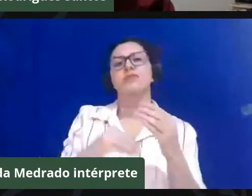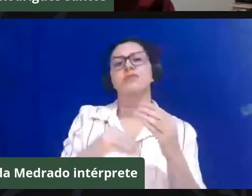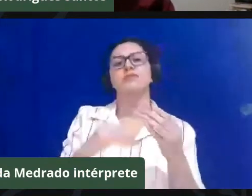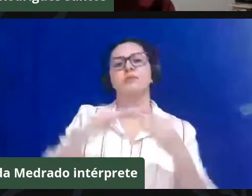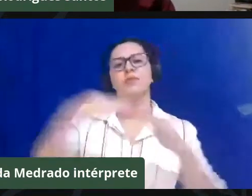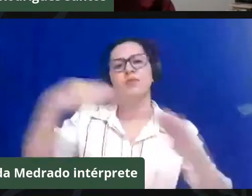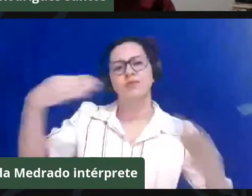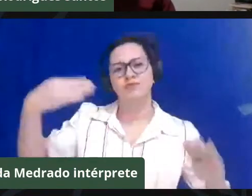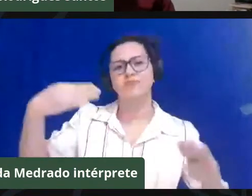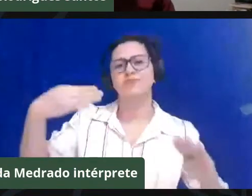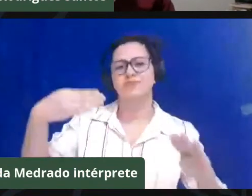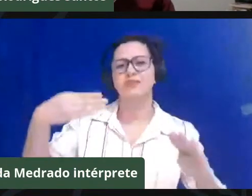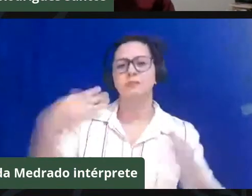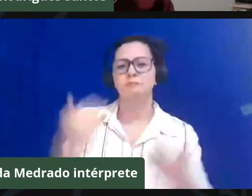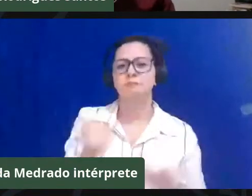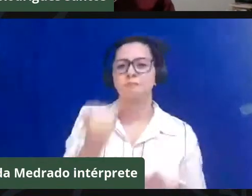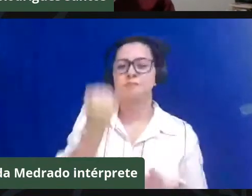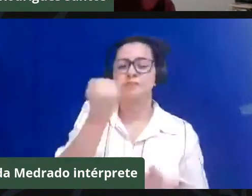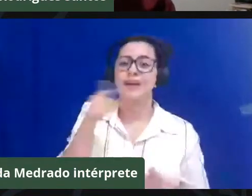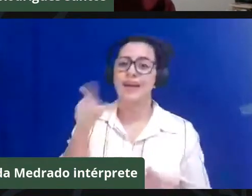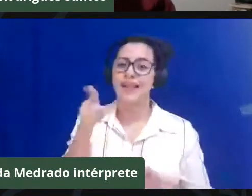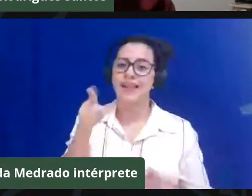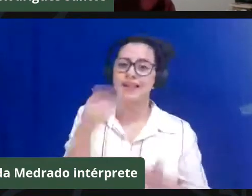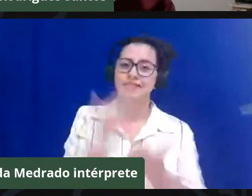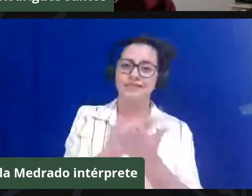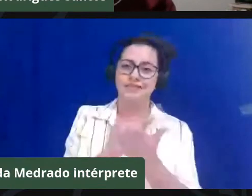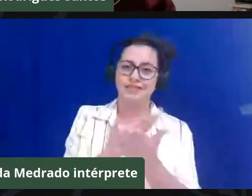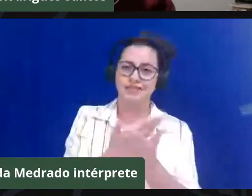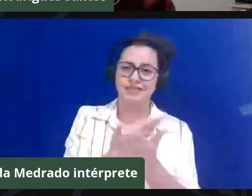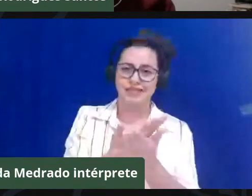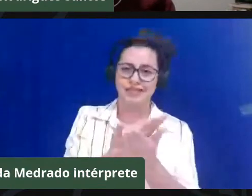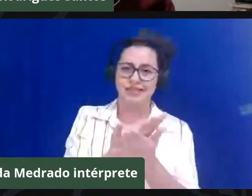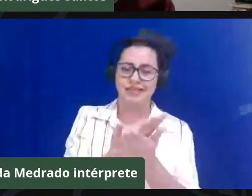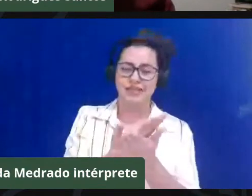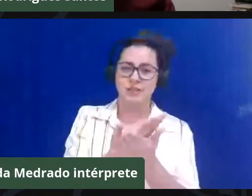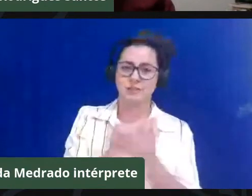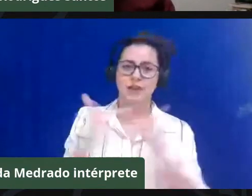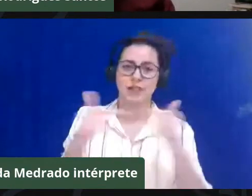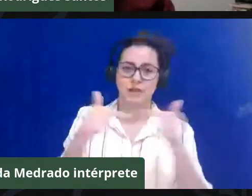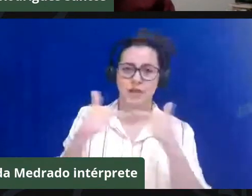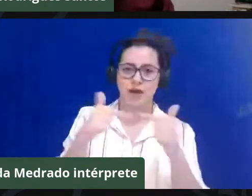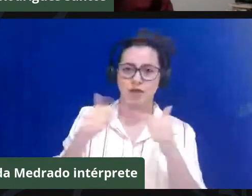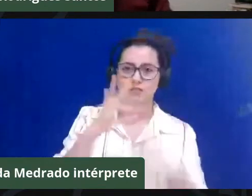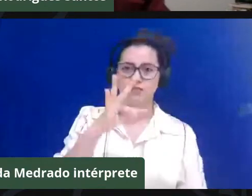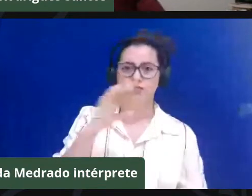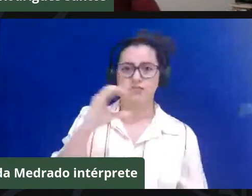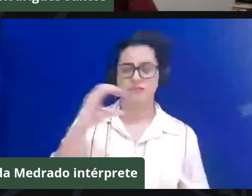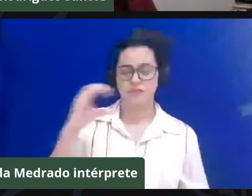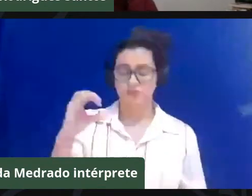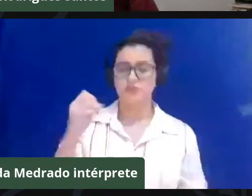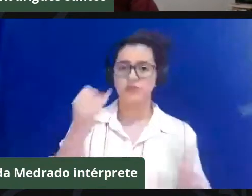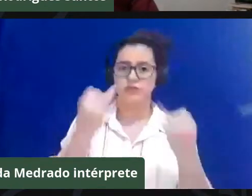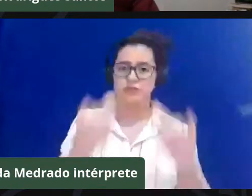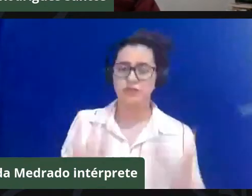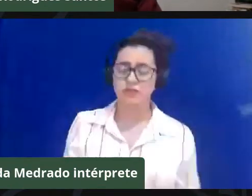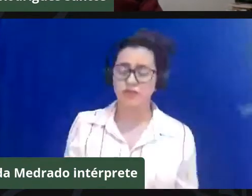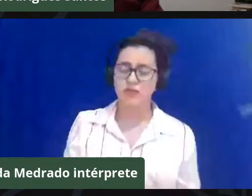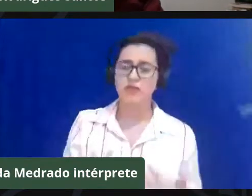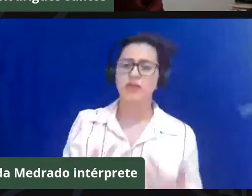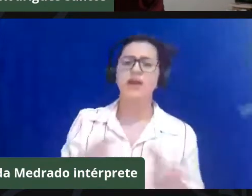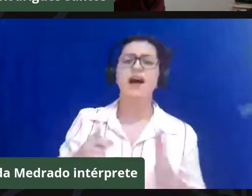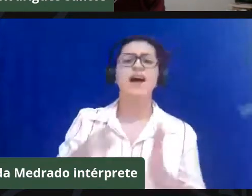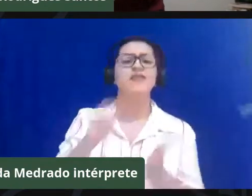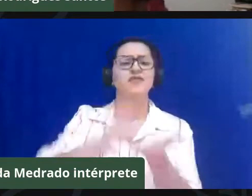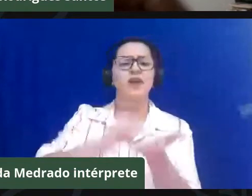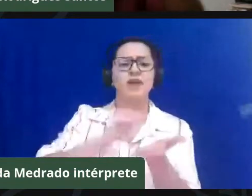Hamilton vai se debruçar, por exemplo, nessa testemunha da educação quilombola, a ausência, por exemplo, que nos livros de idade utilizados